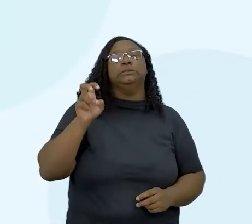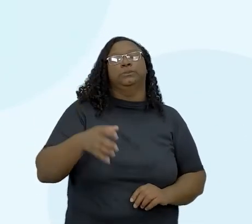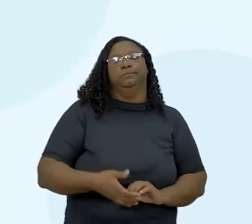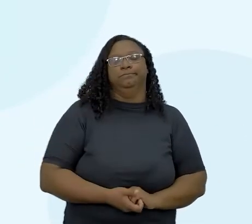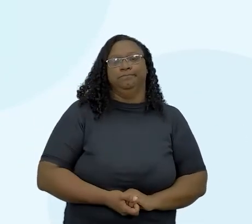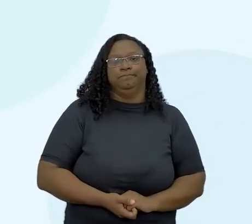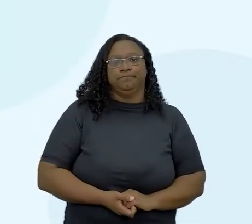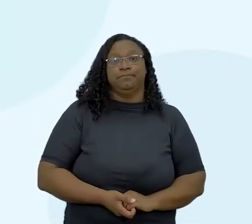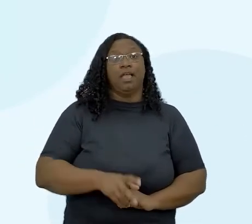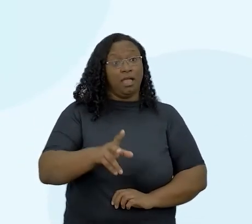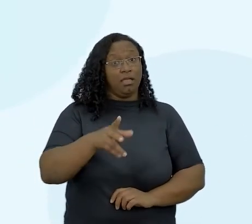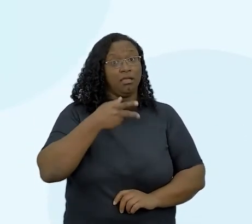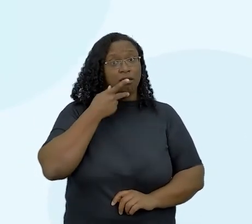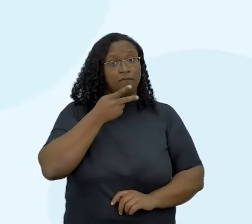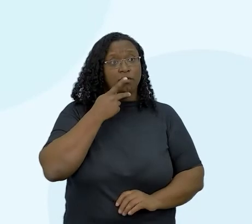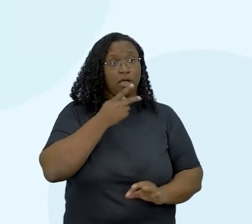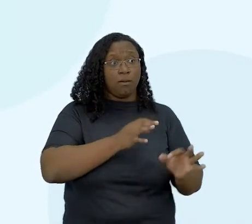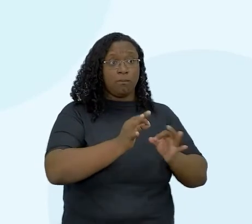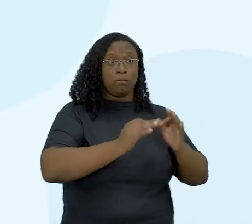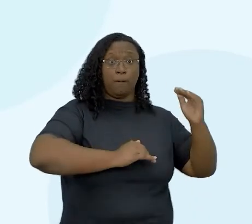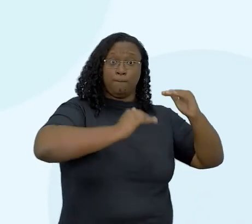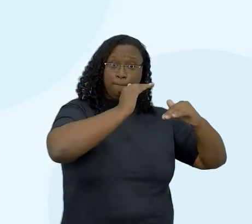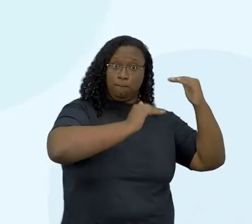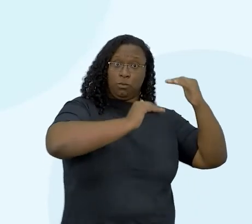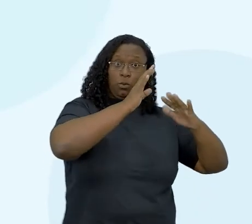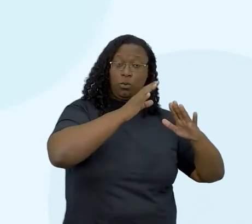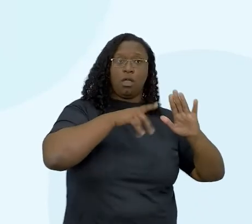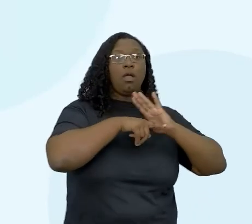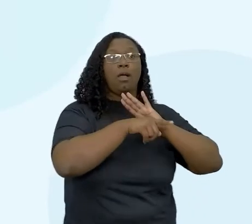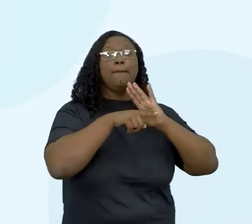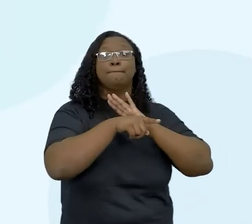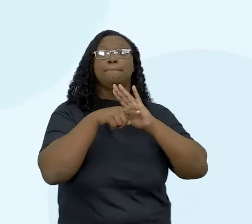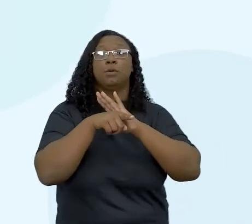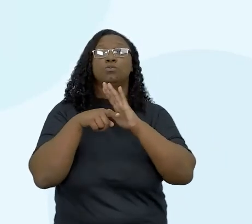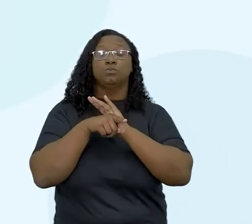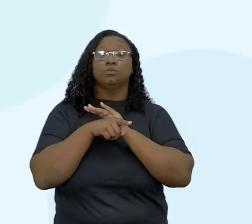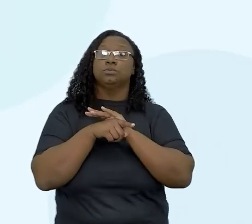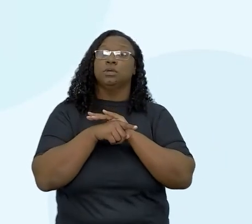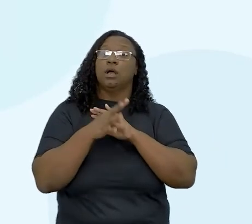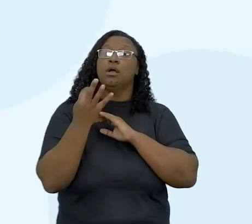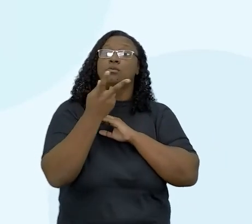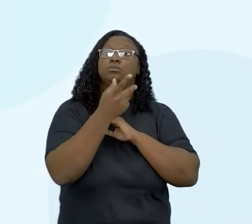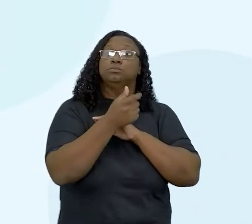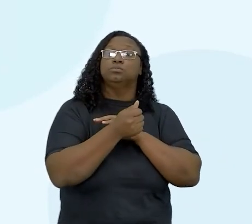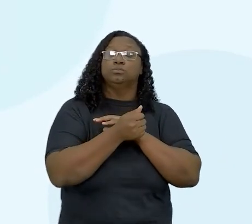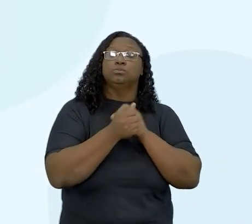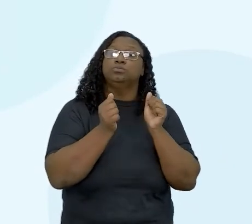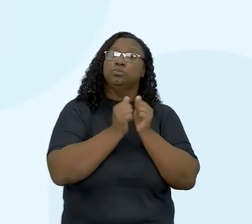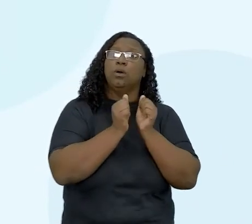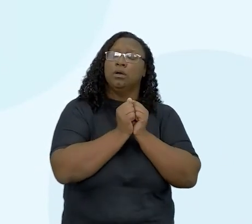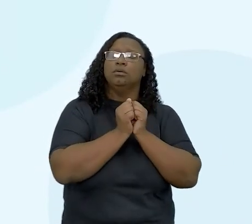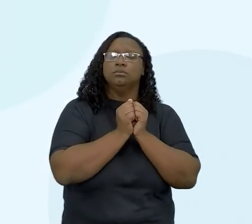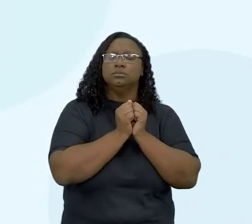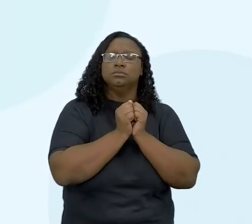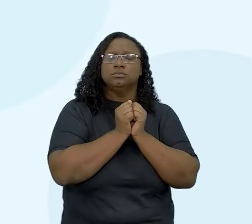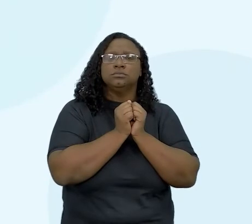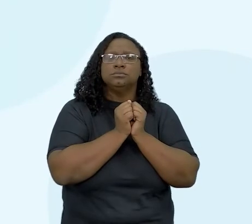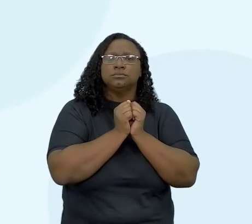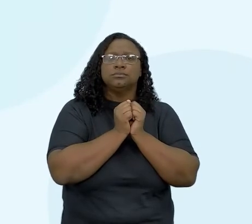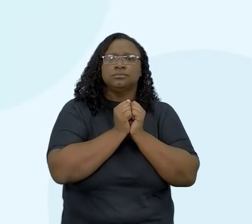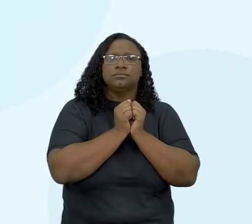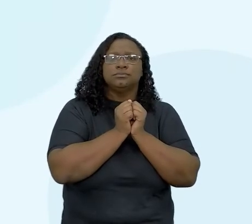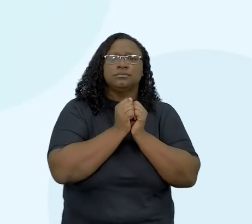Ah, falando sobre estabelecimento de metas, eu te fiz uma pergunta, né? Vou fazer, tô aqui em pezinho aqui, vou fazer pergunta daqui mesmo pra você. Tá. É,